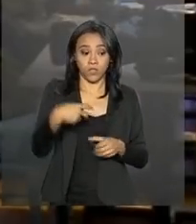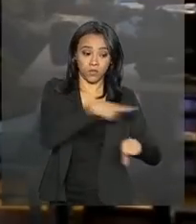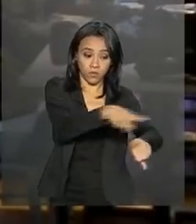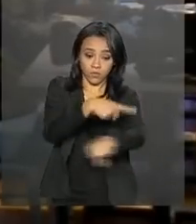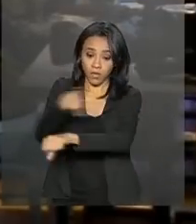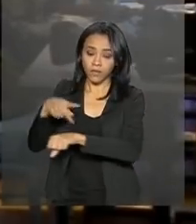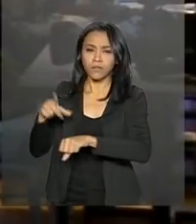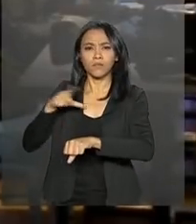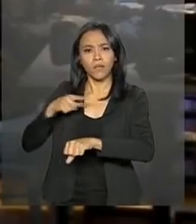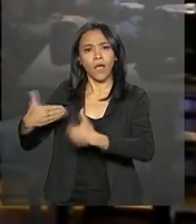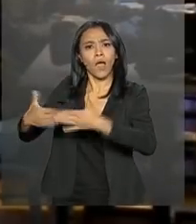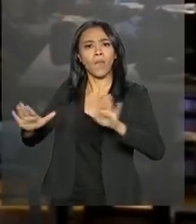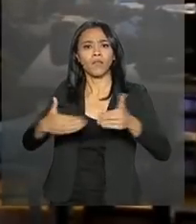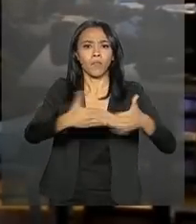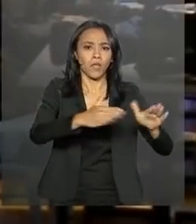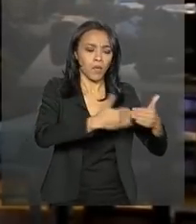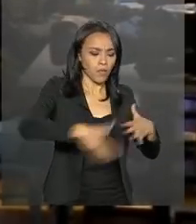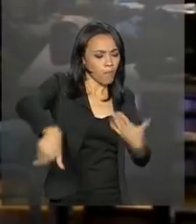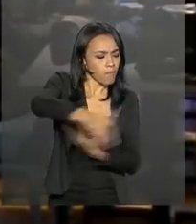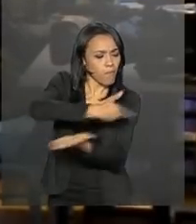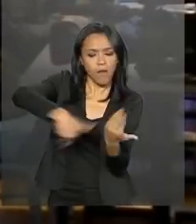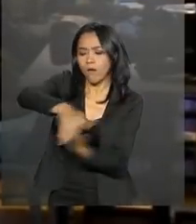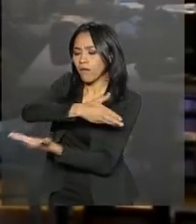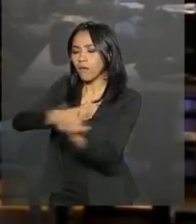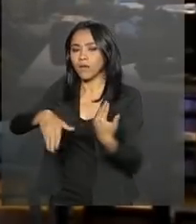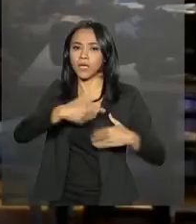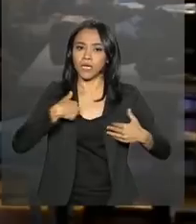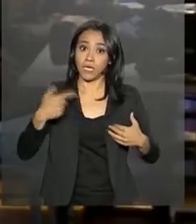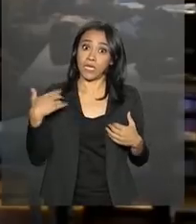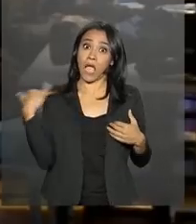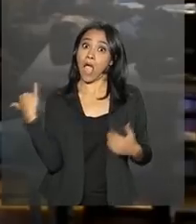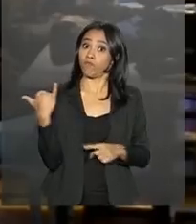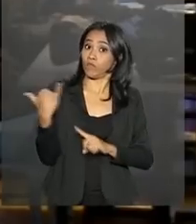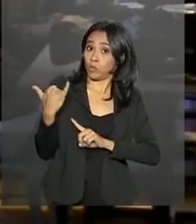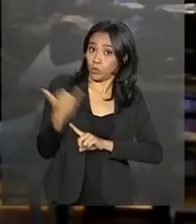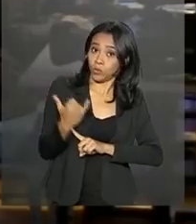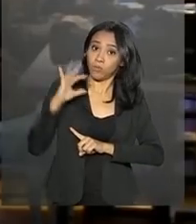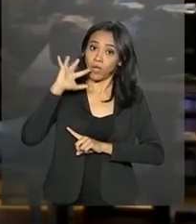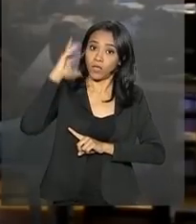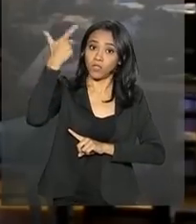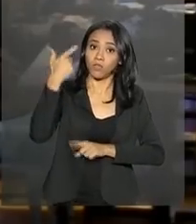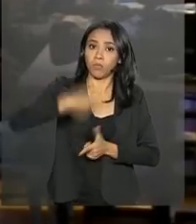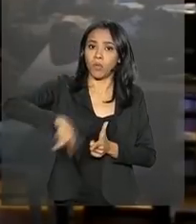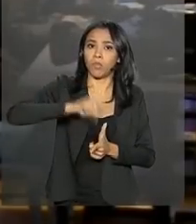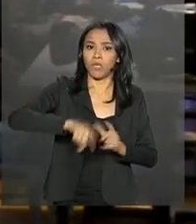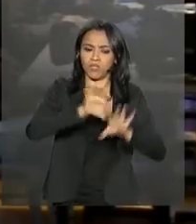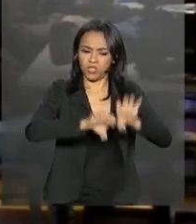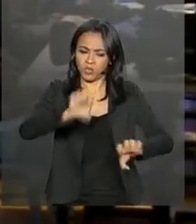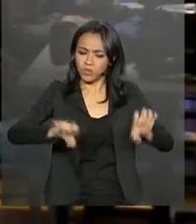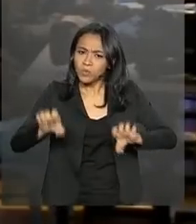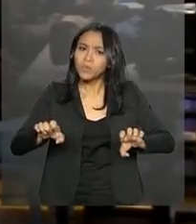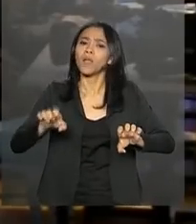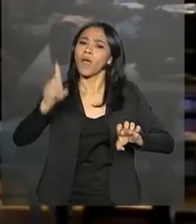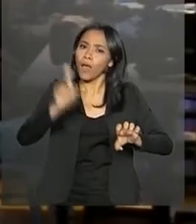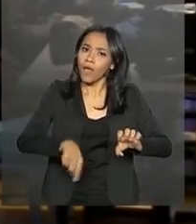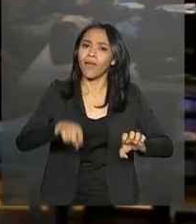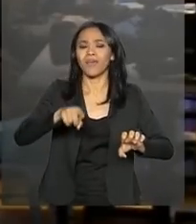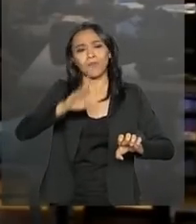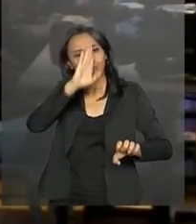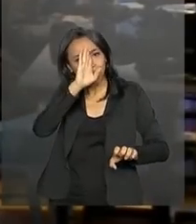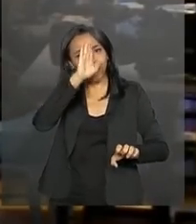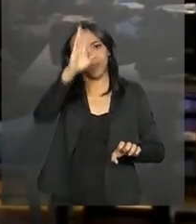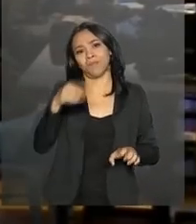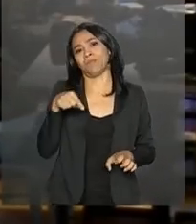modo aberto e integrado e alertou que para resolver os problemas de infraestrutura, investimento é palavra